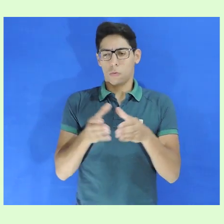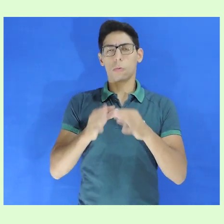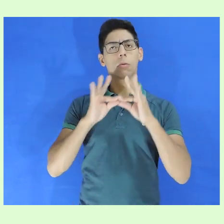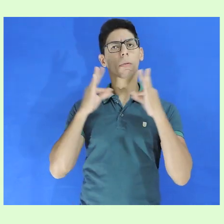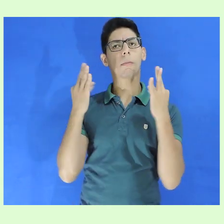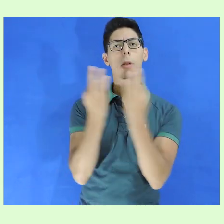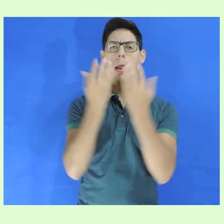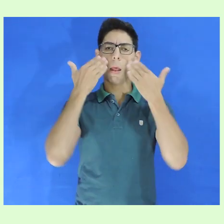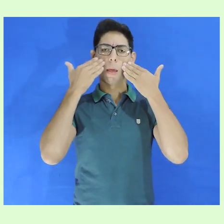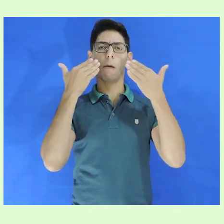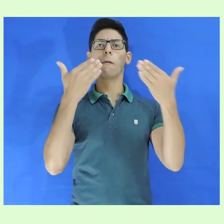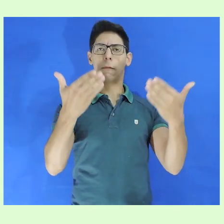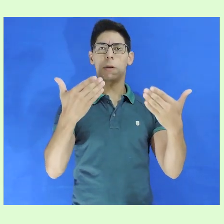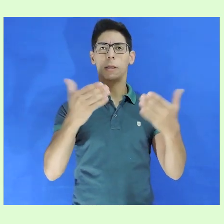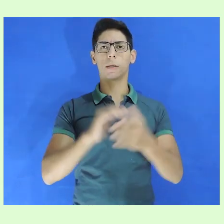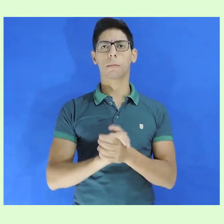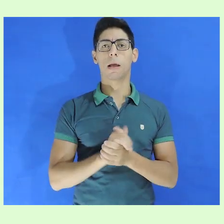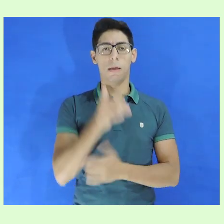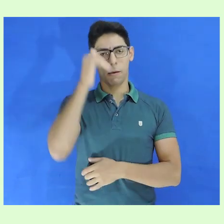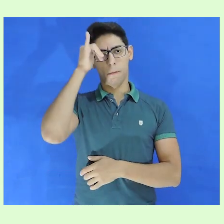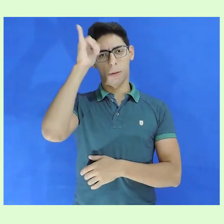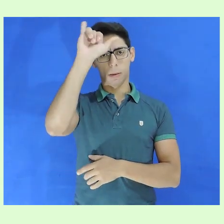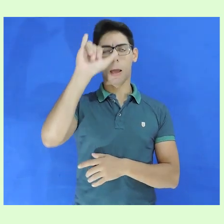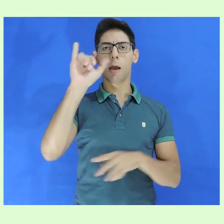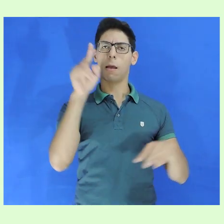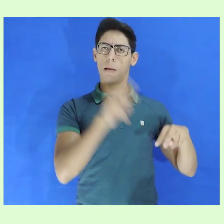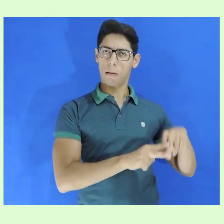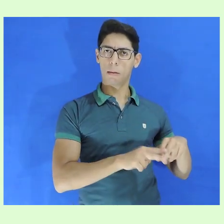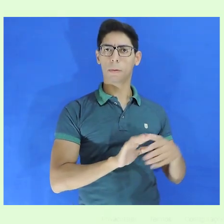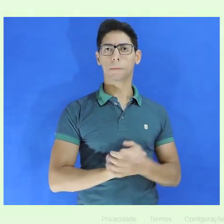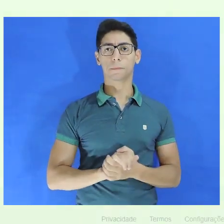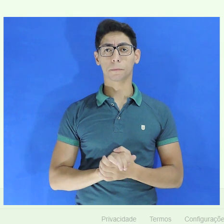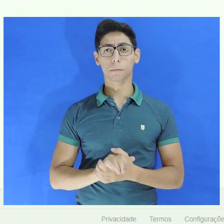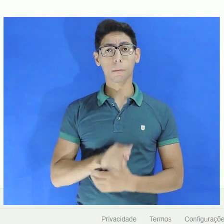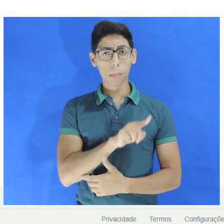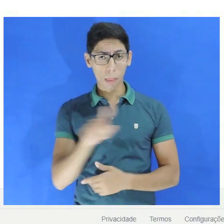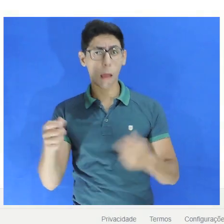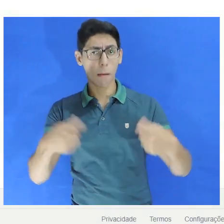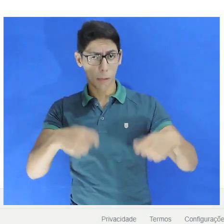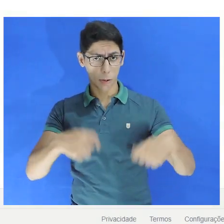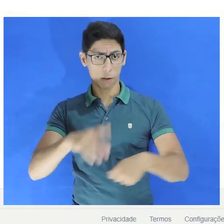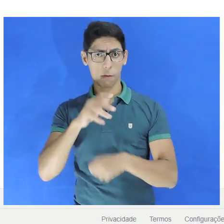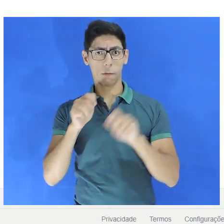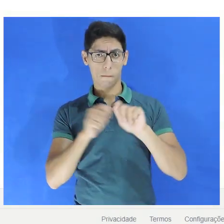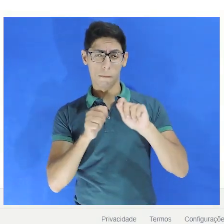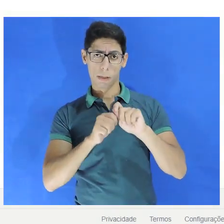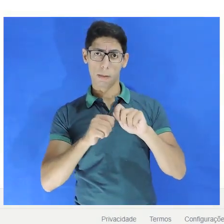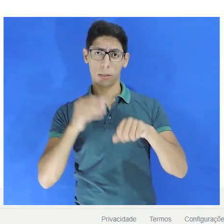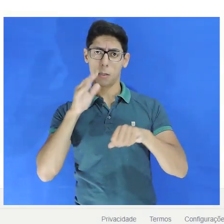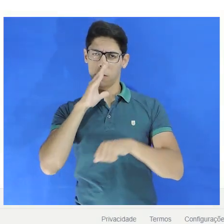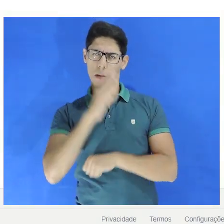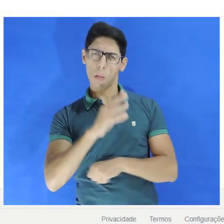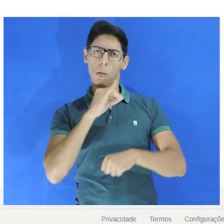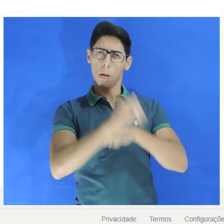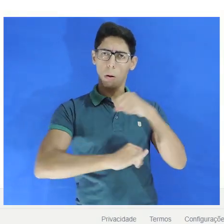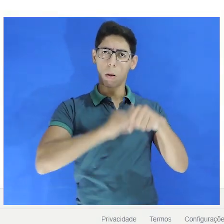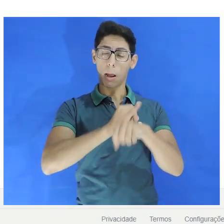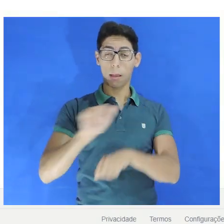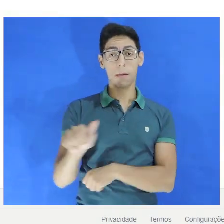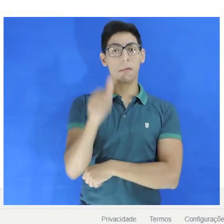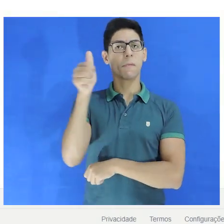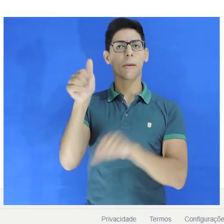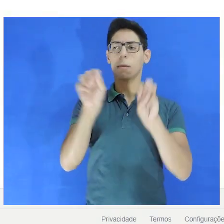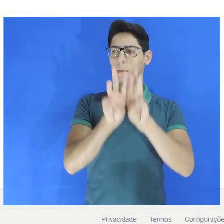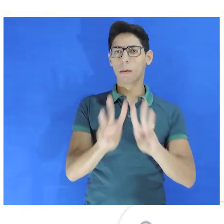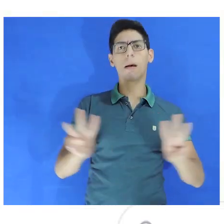de Familiares e as Frentes pelo Desencarceramento. Para fazer uma denúncia online para a Pastoral Carcerária